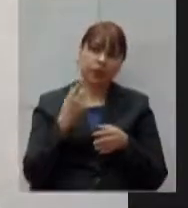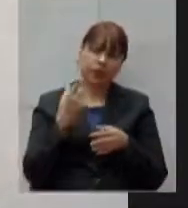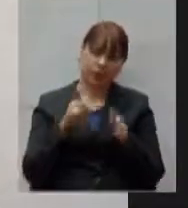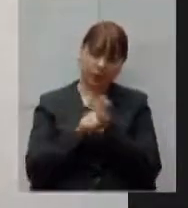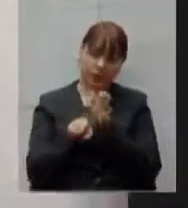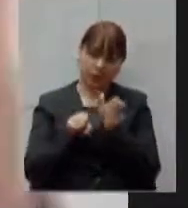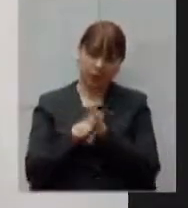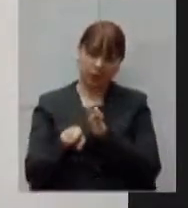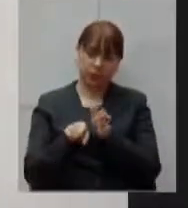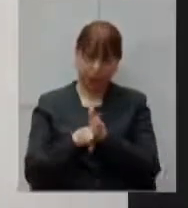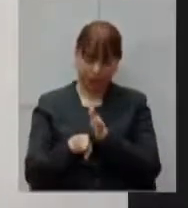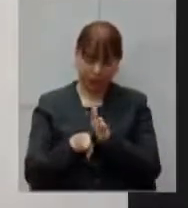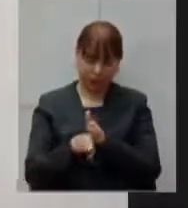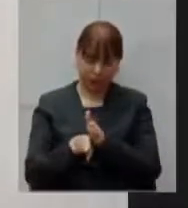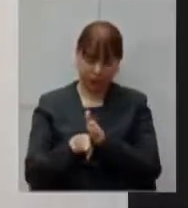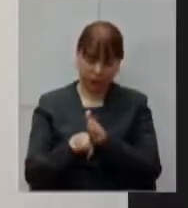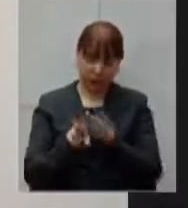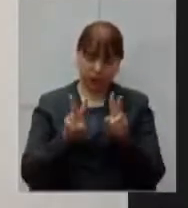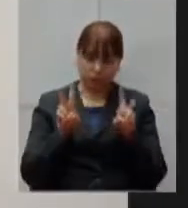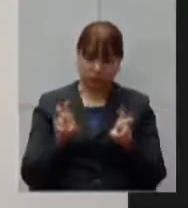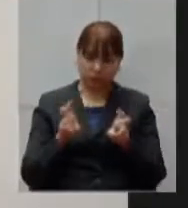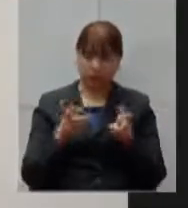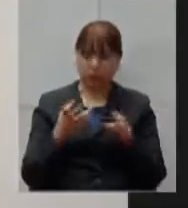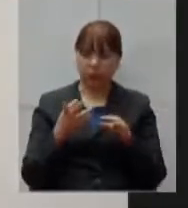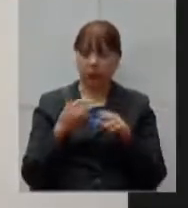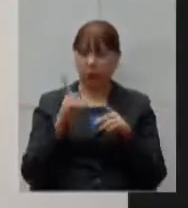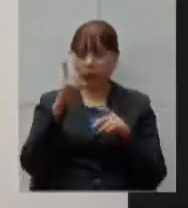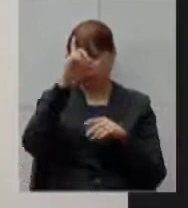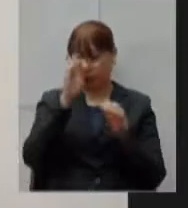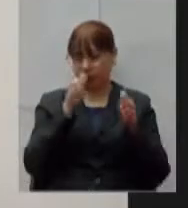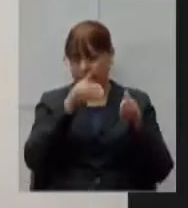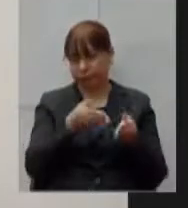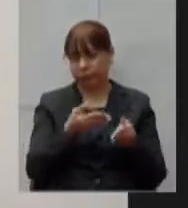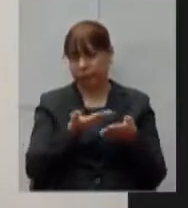deixar o hospital de campanha para o final o